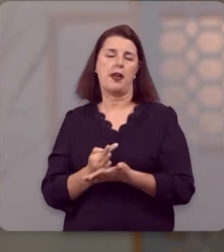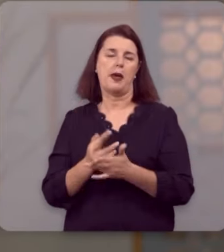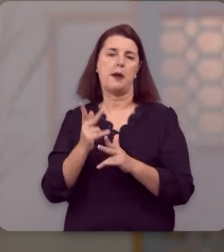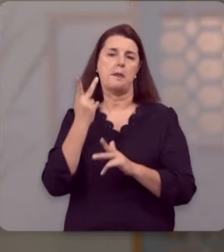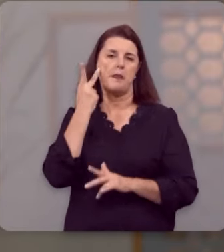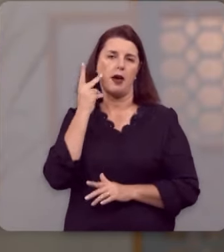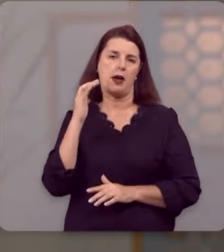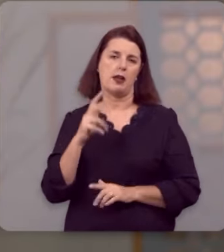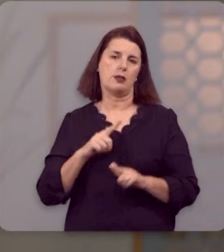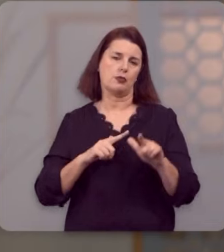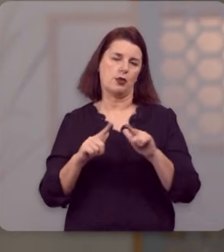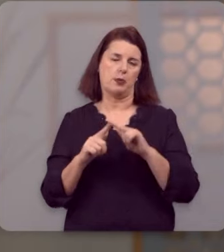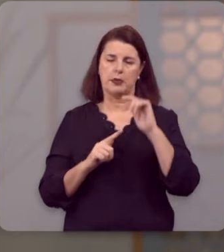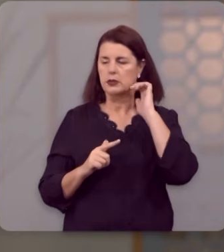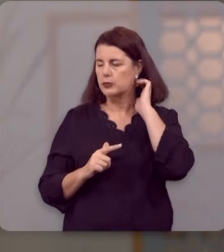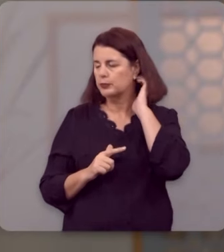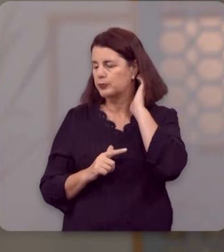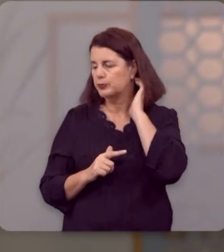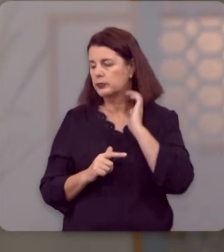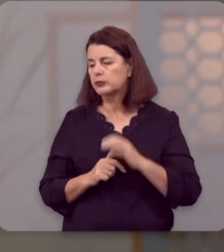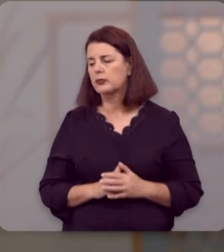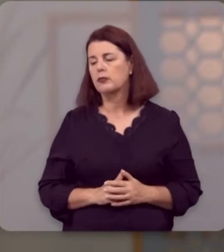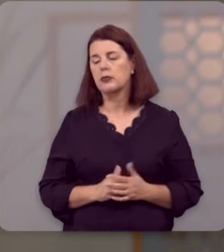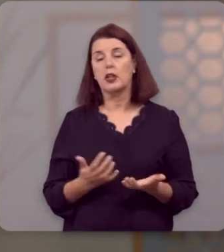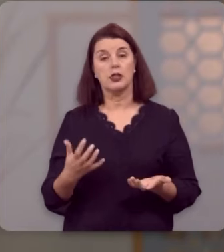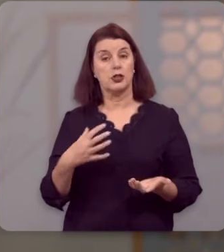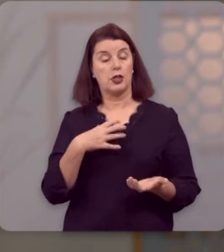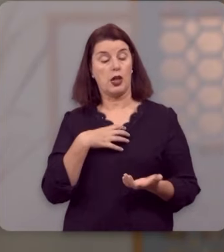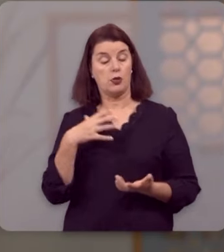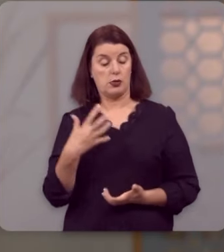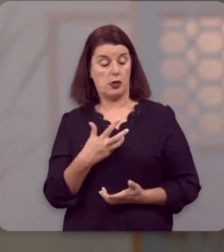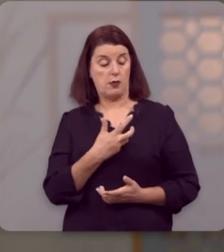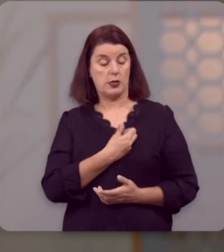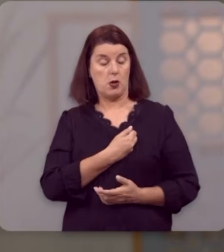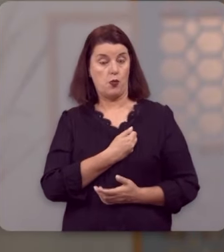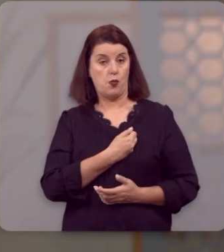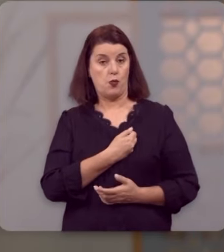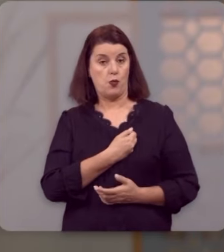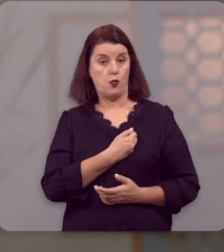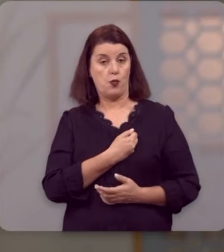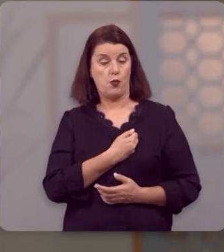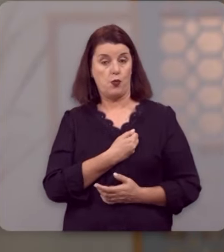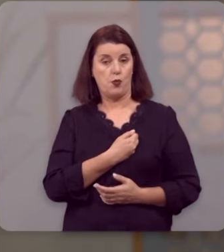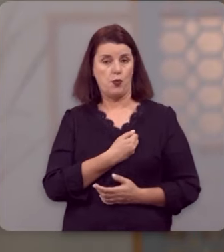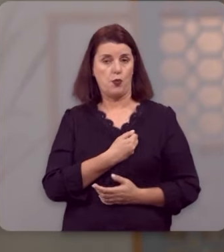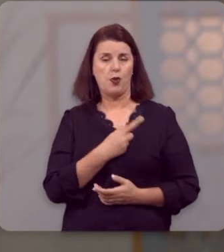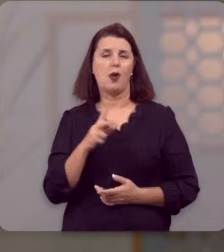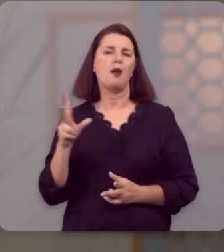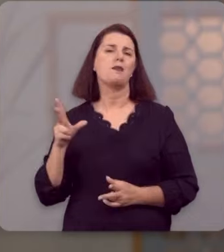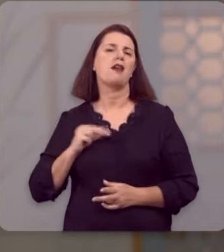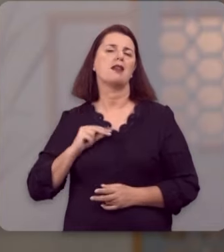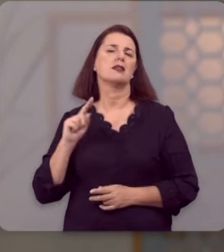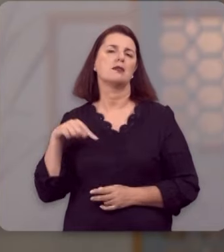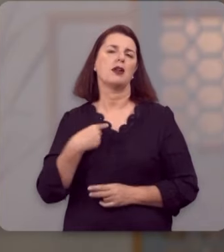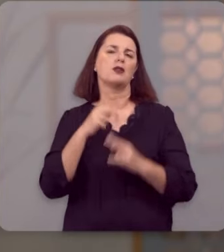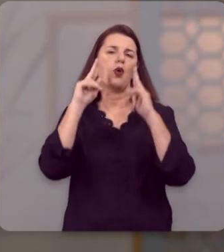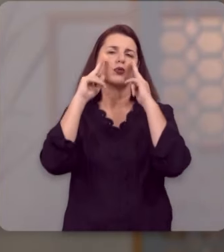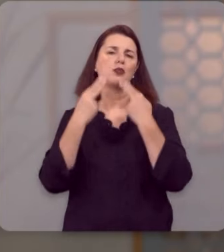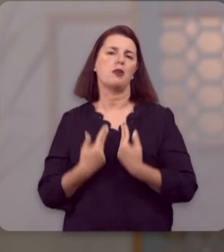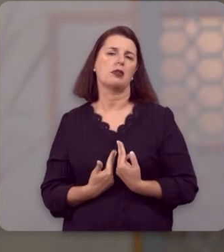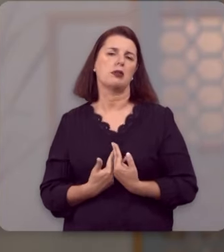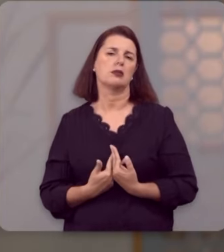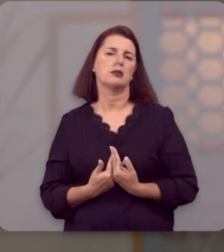as obras. De tal maneira que a salvação não é merecimento humano.